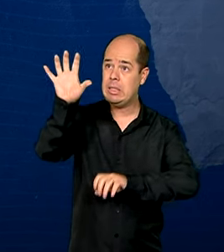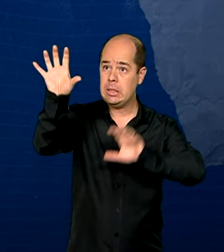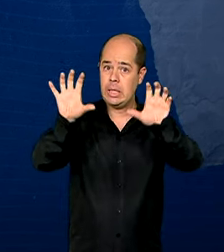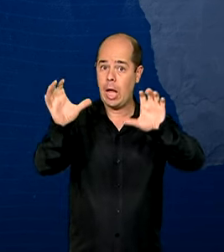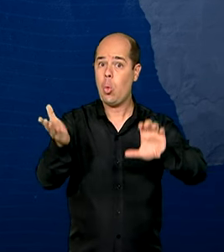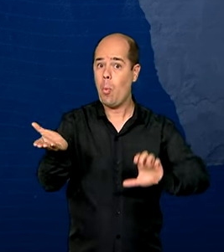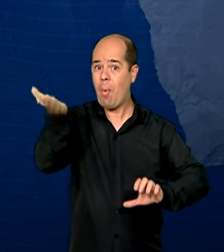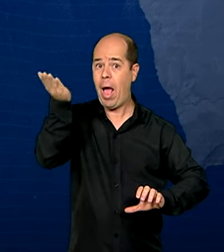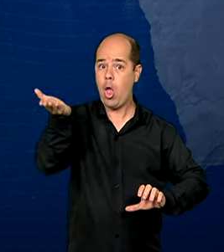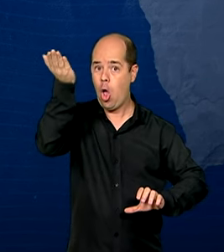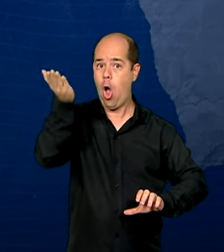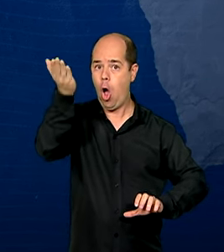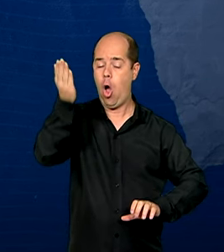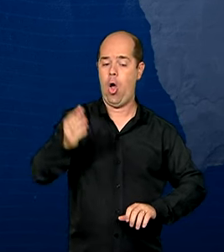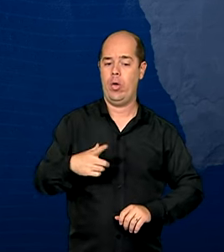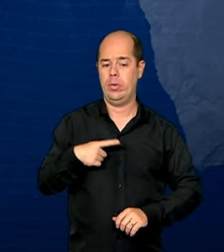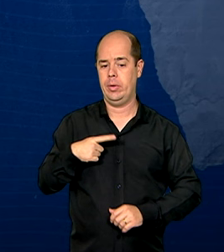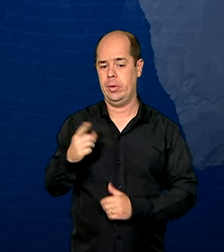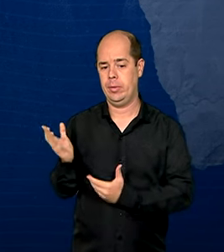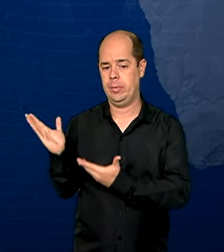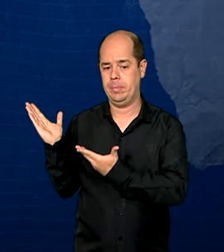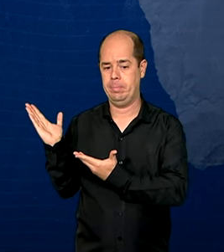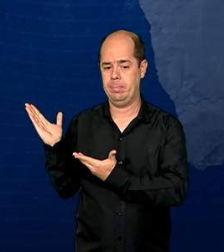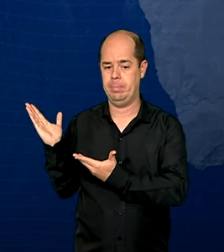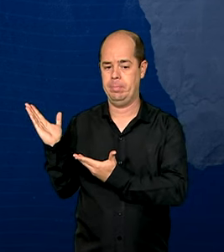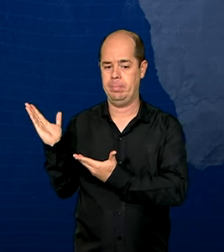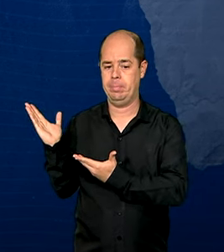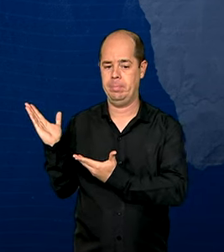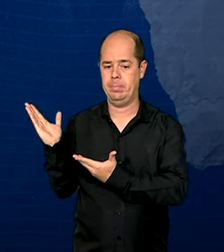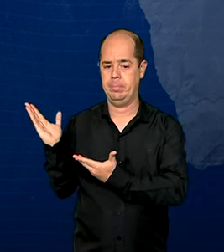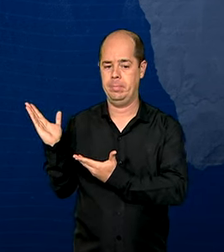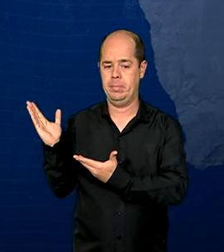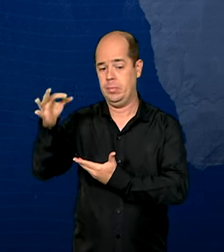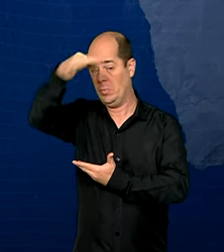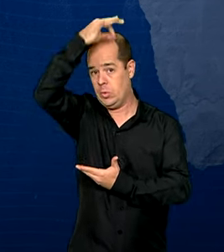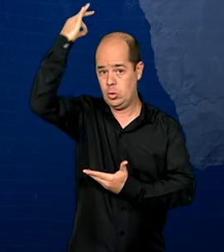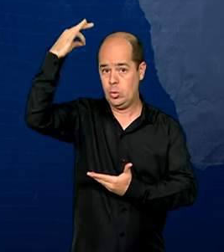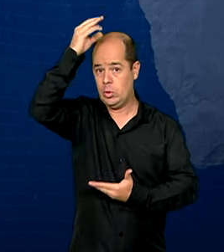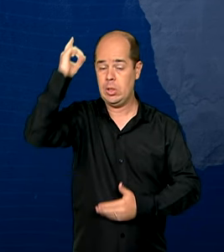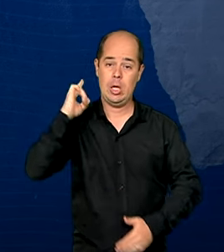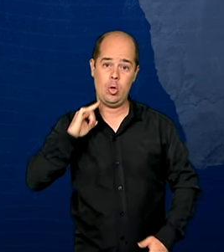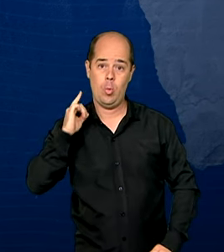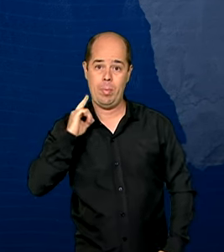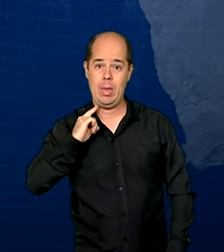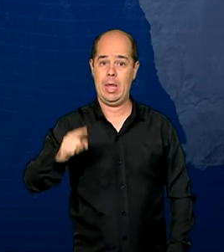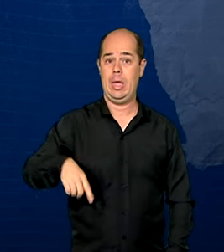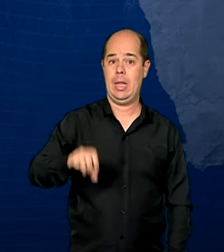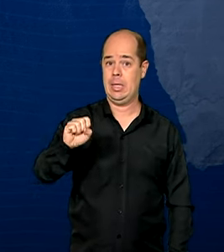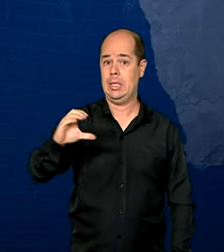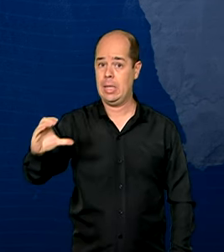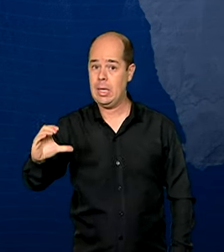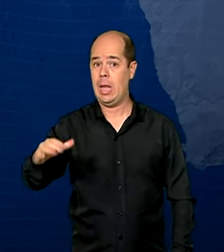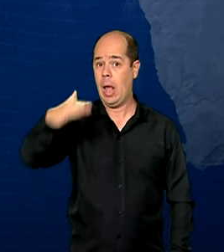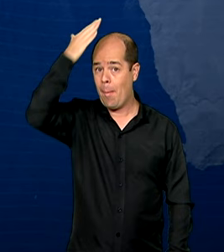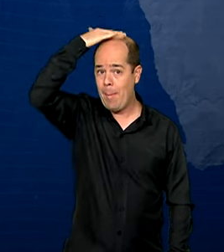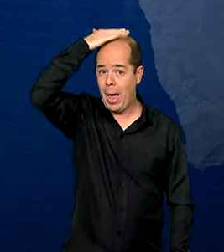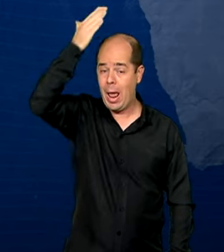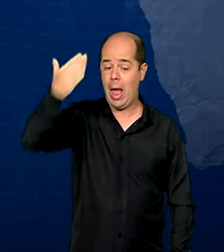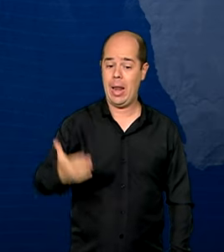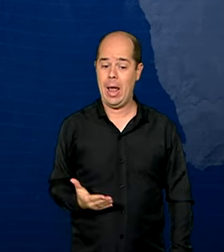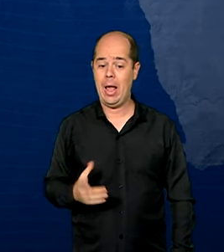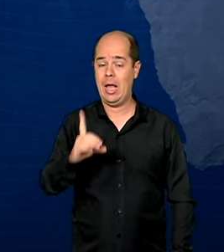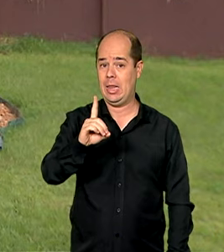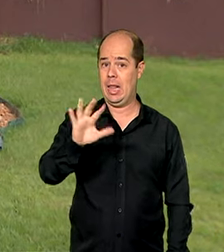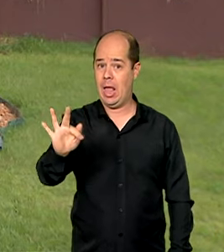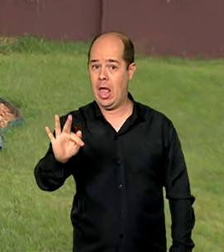de dengue são Espírito Santo, Minas Gerais, Santa Catarina, Paraná, Mato Grosso do Sul, Distrito Federal e